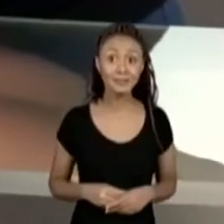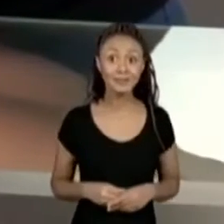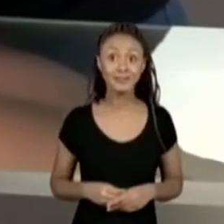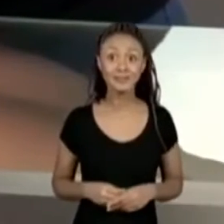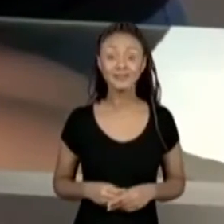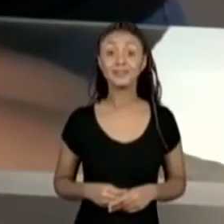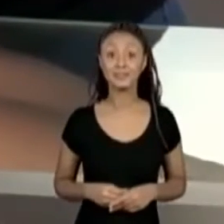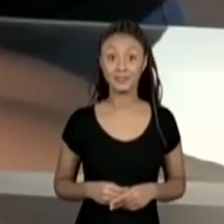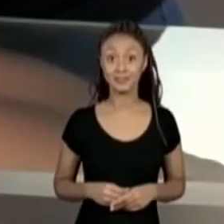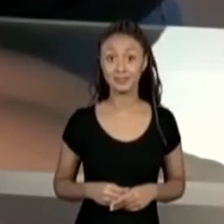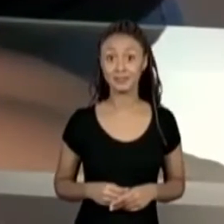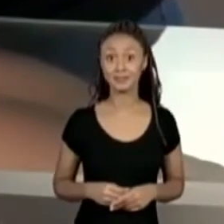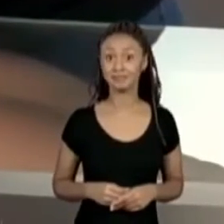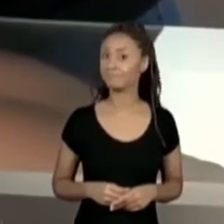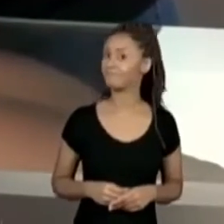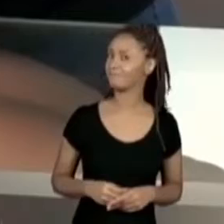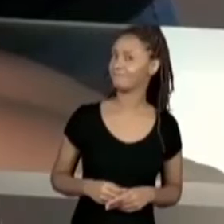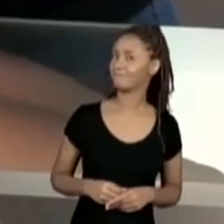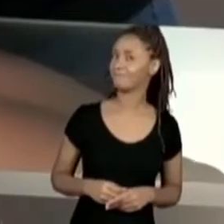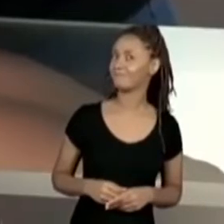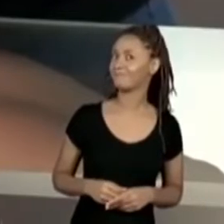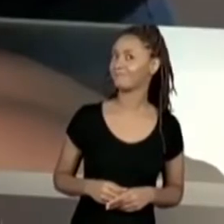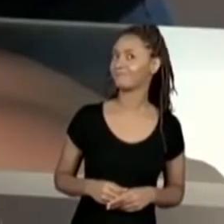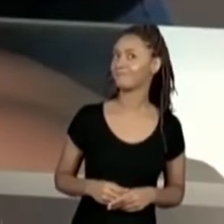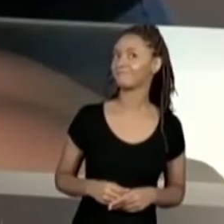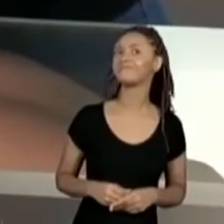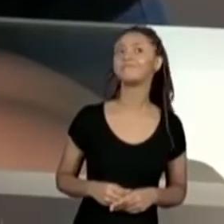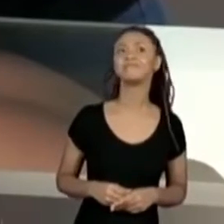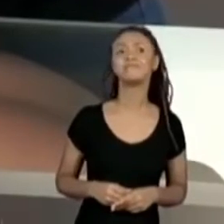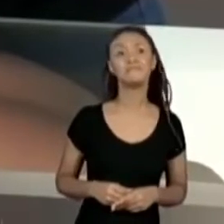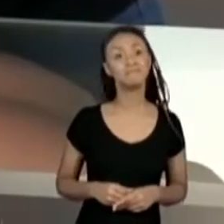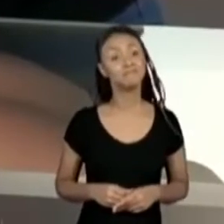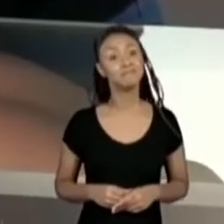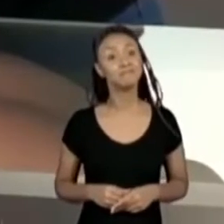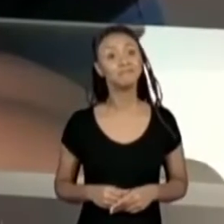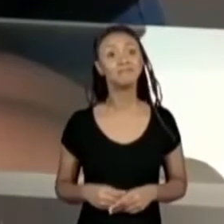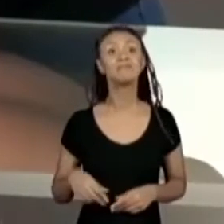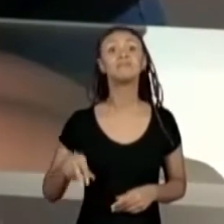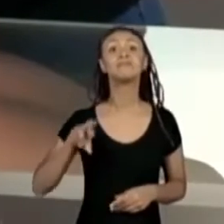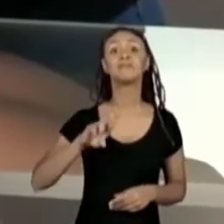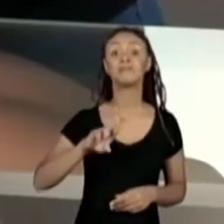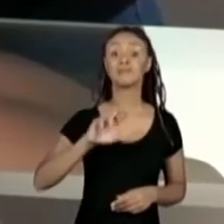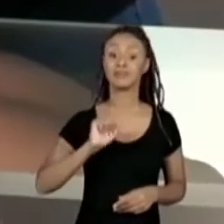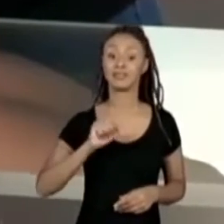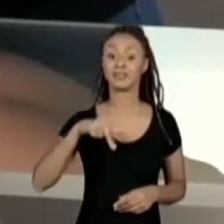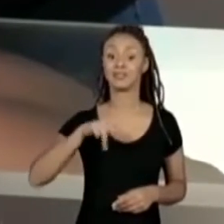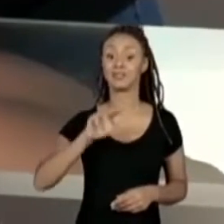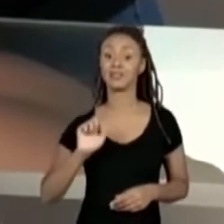Raquel? Será? A Raquel ou o Roberto?